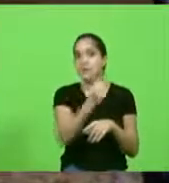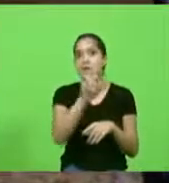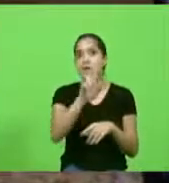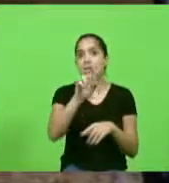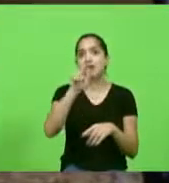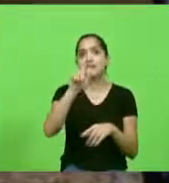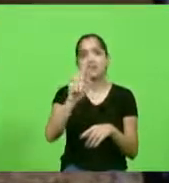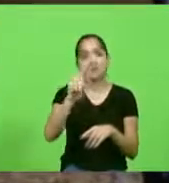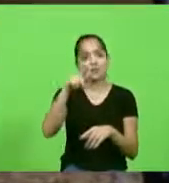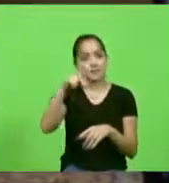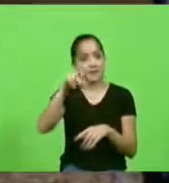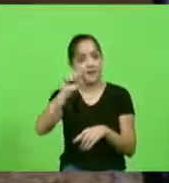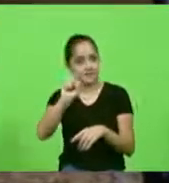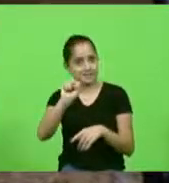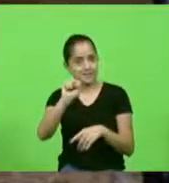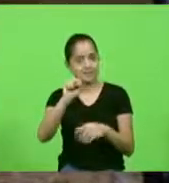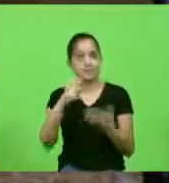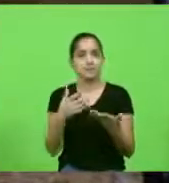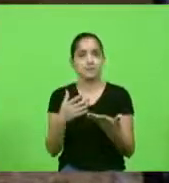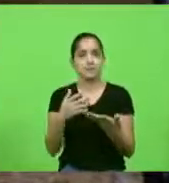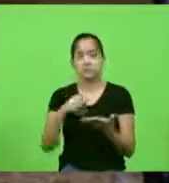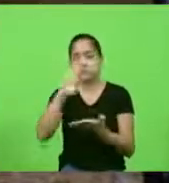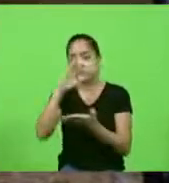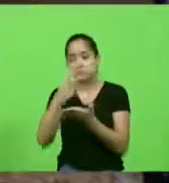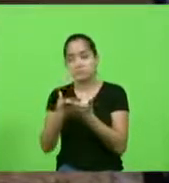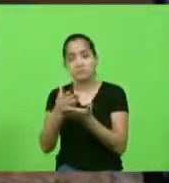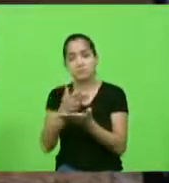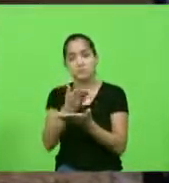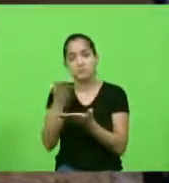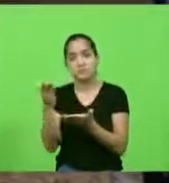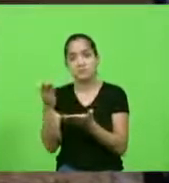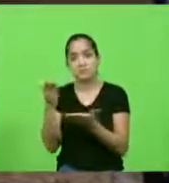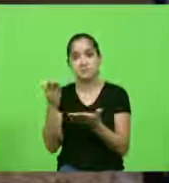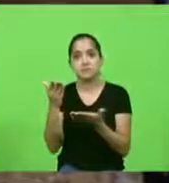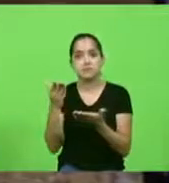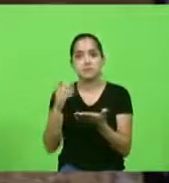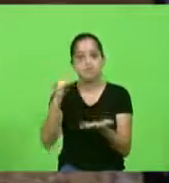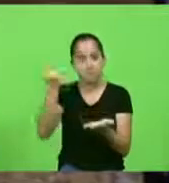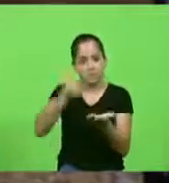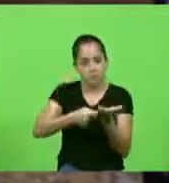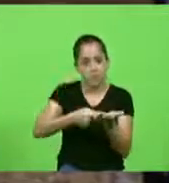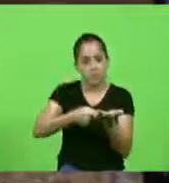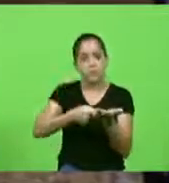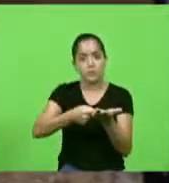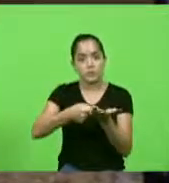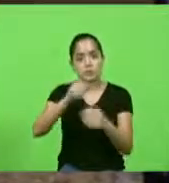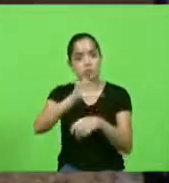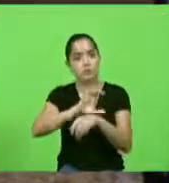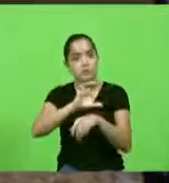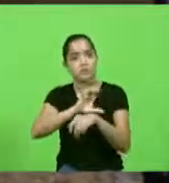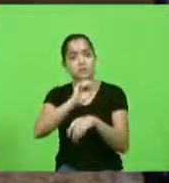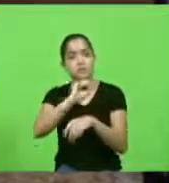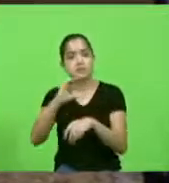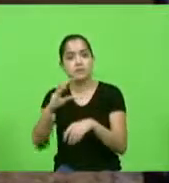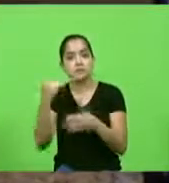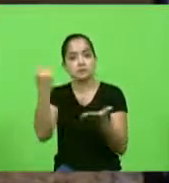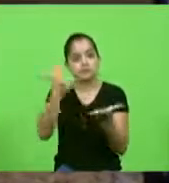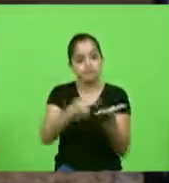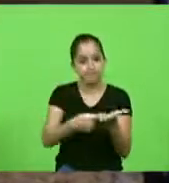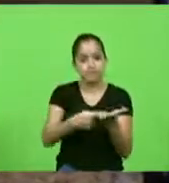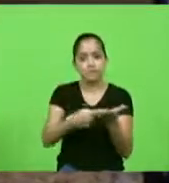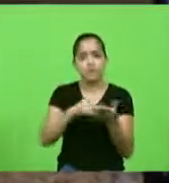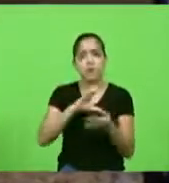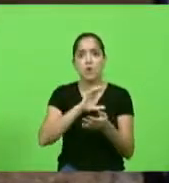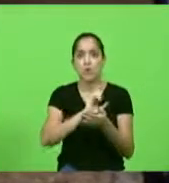então eu acredito que todos aqueles que tem o mínimo de compromisso com Santa Catarina que tem o mínimo de compromisso com a